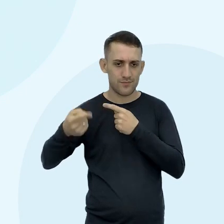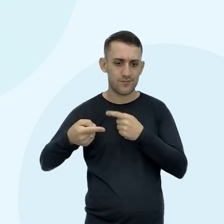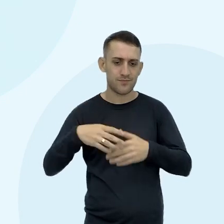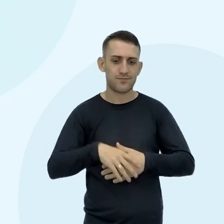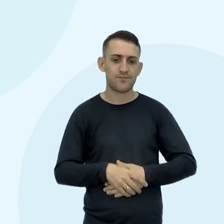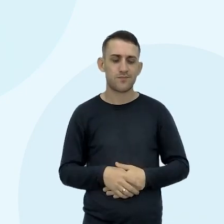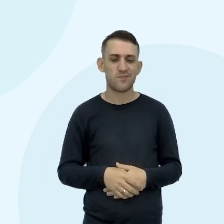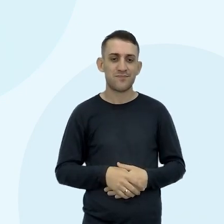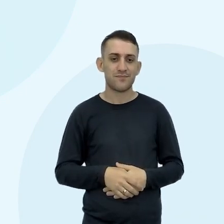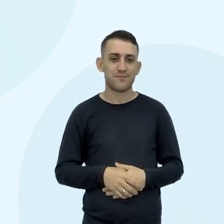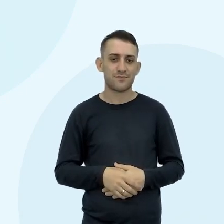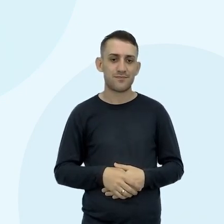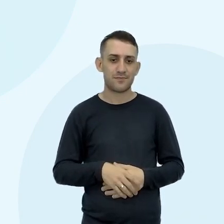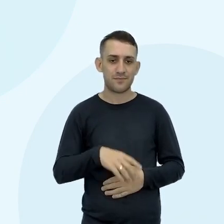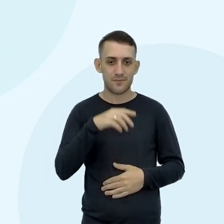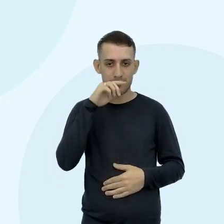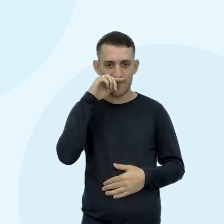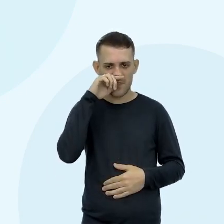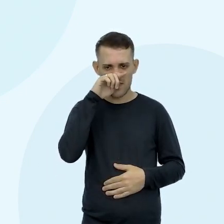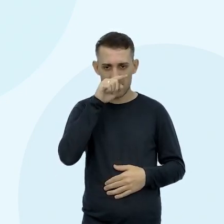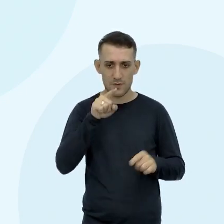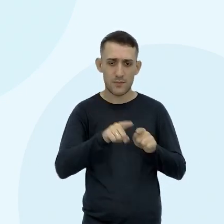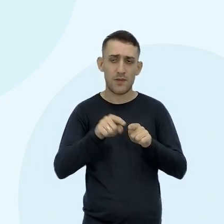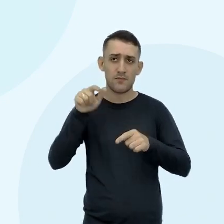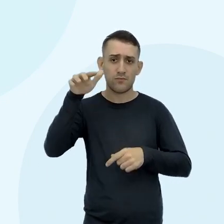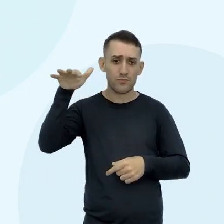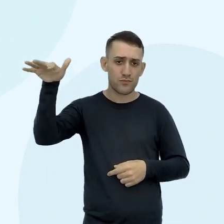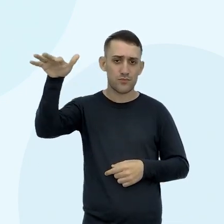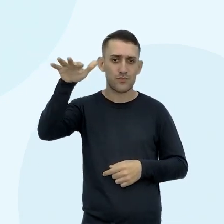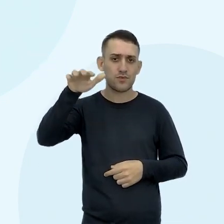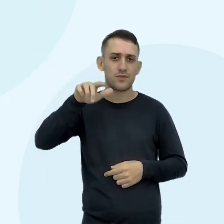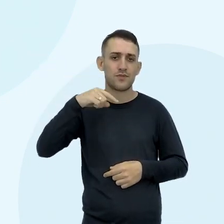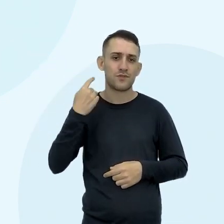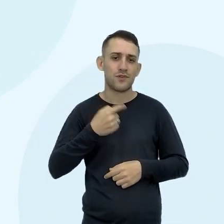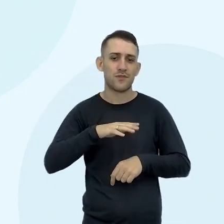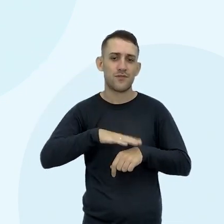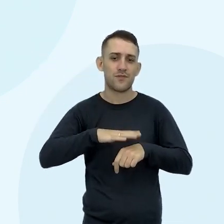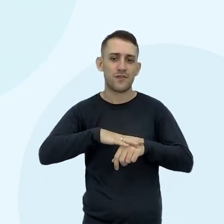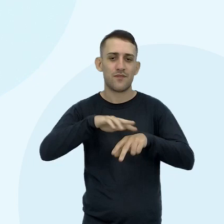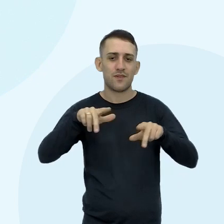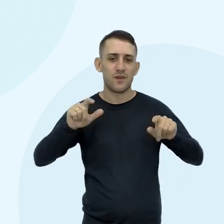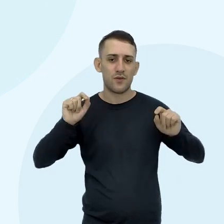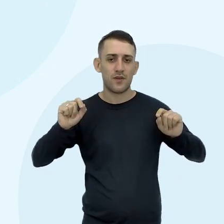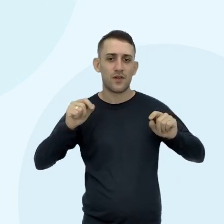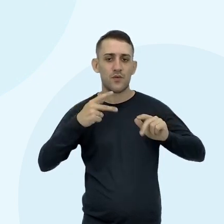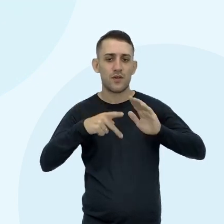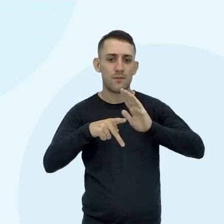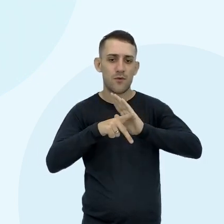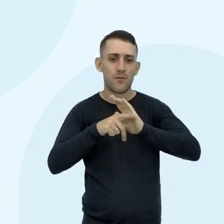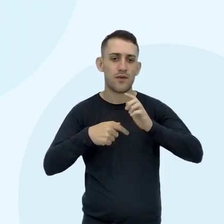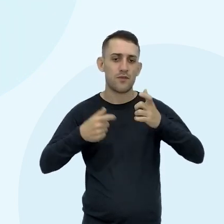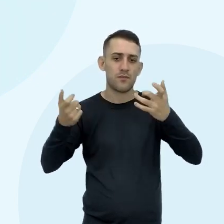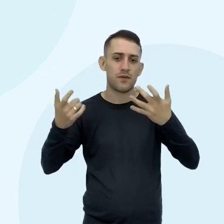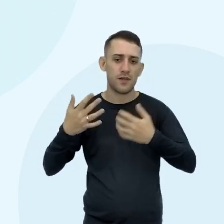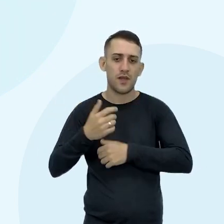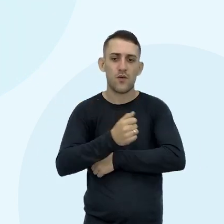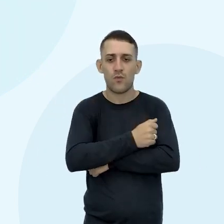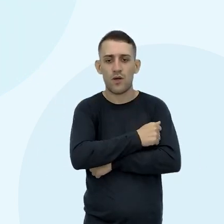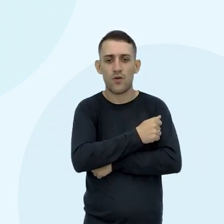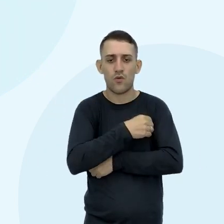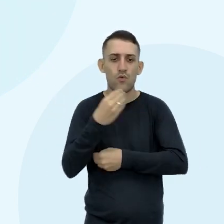Legal E aí Rumo ao espaço Falamos da Stonehenge No caso Observatório Cometi com os estudantes De questão